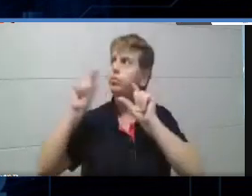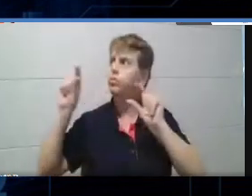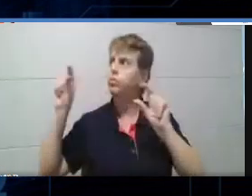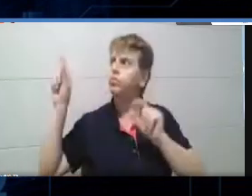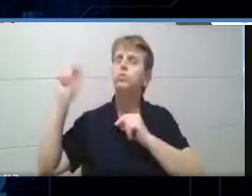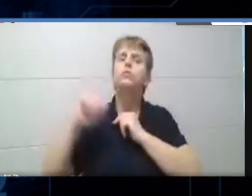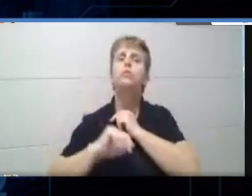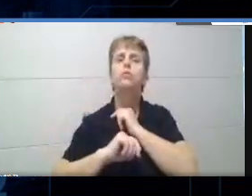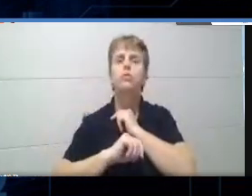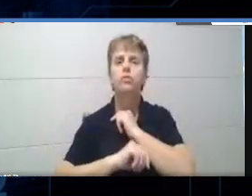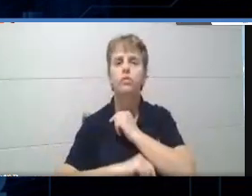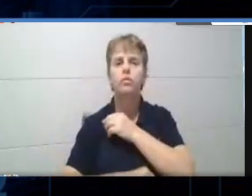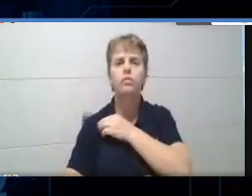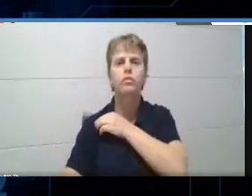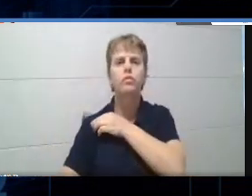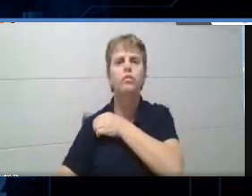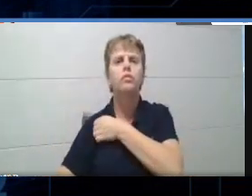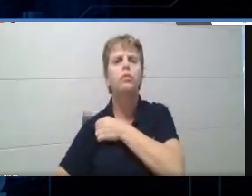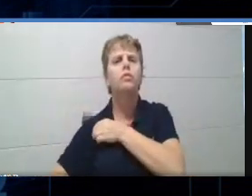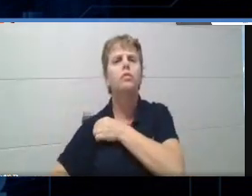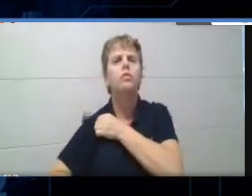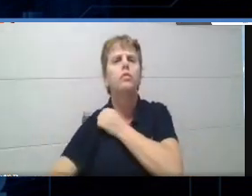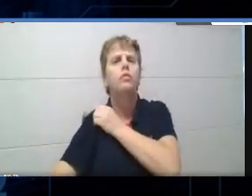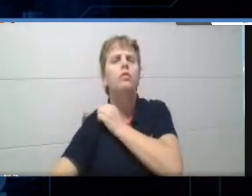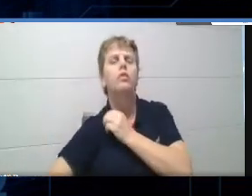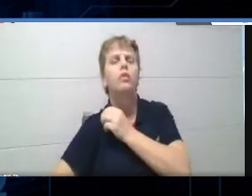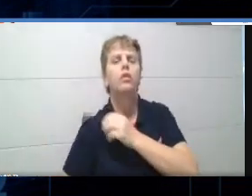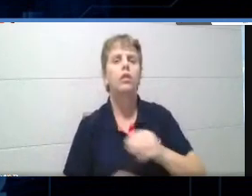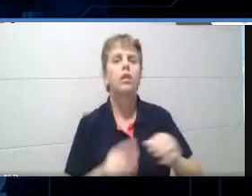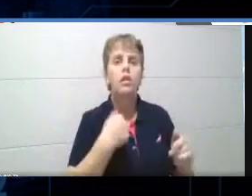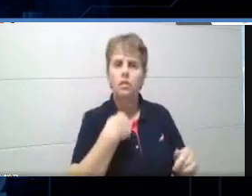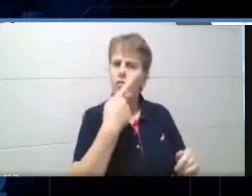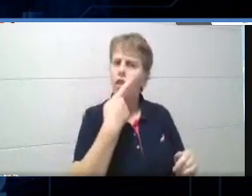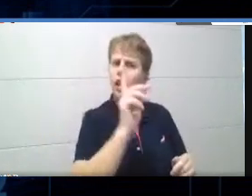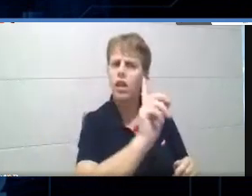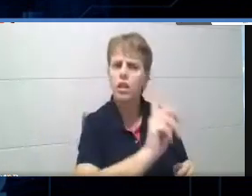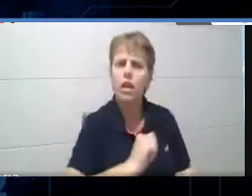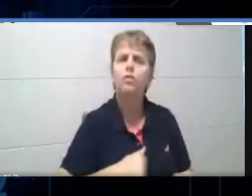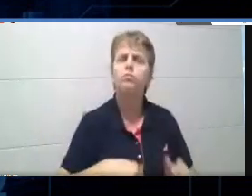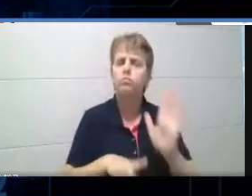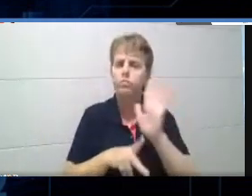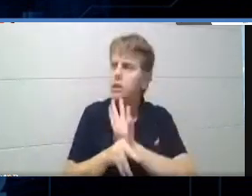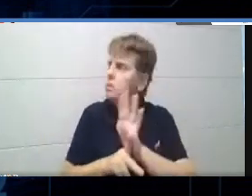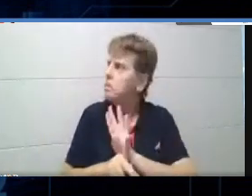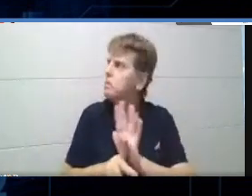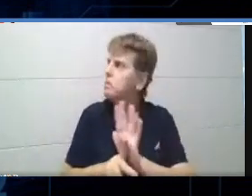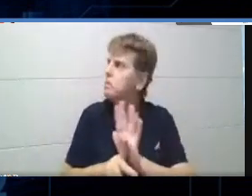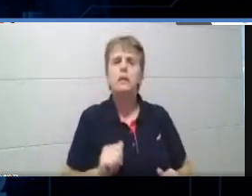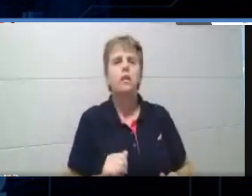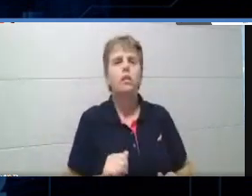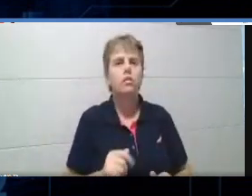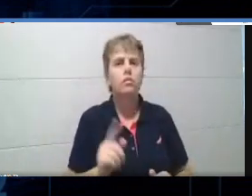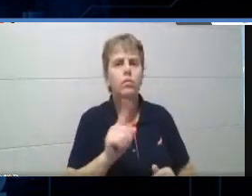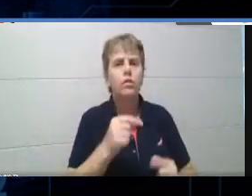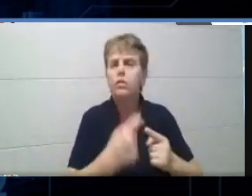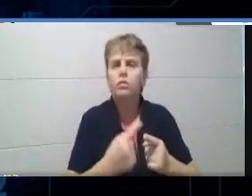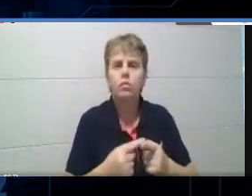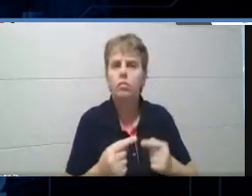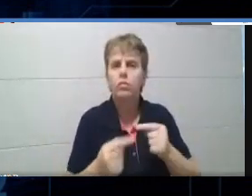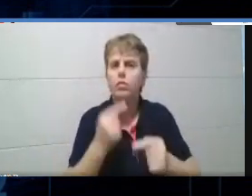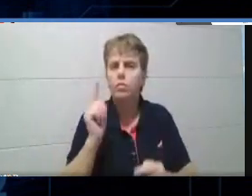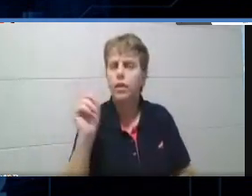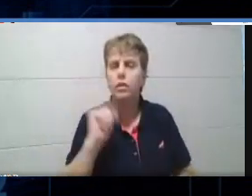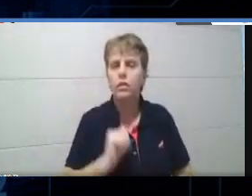chamou a atenção, né, eu disse não, e ela não, e eu tive que ir atrás da frase para mostrar para a coordenadora que aquilo que ela estava falando